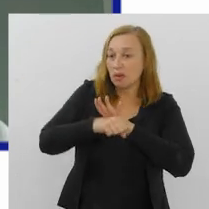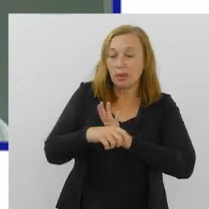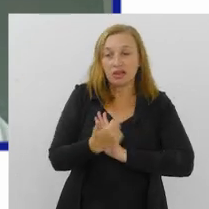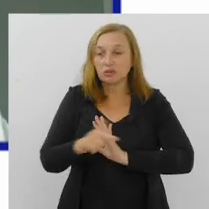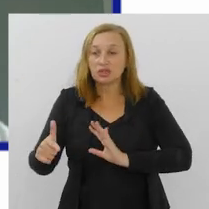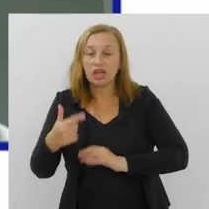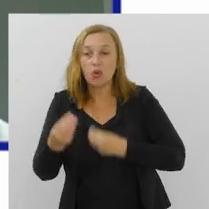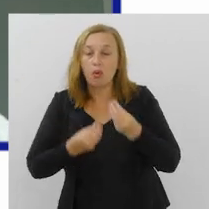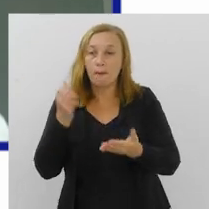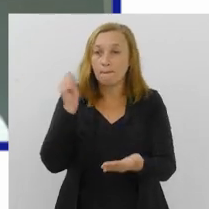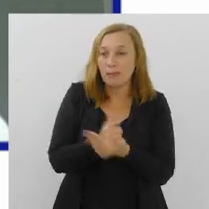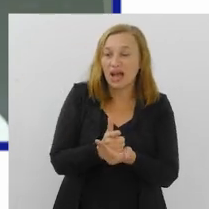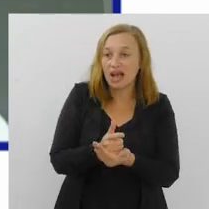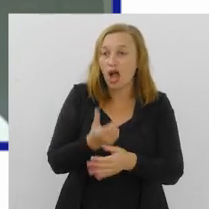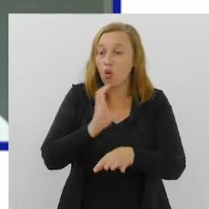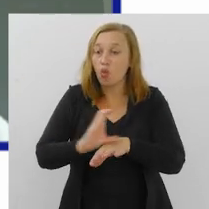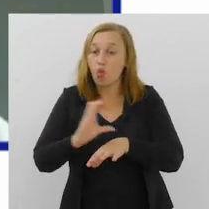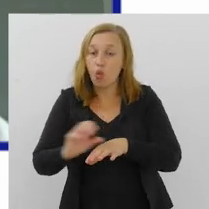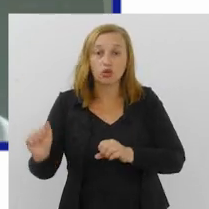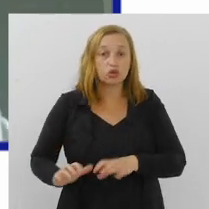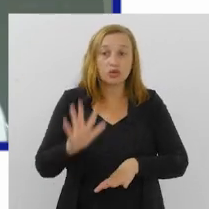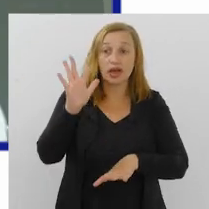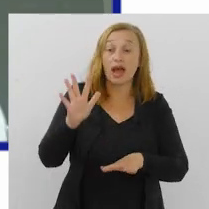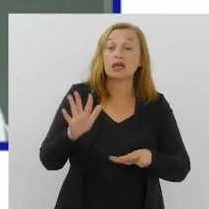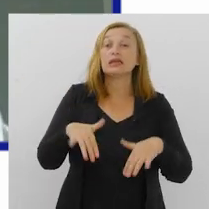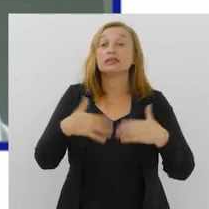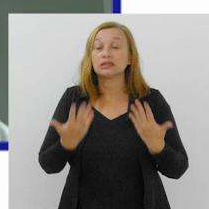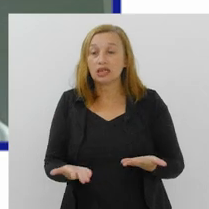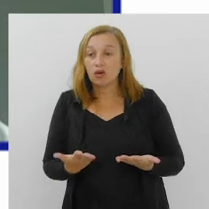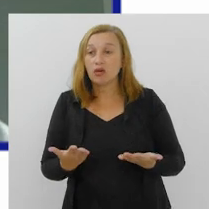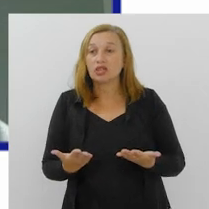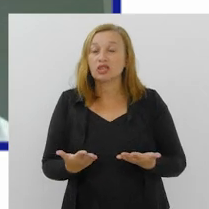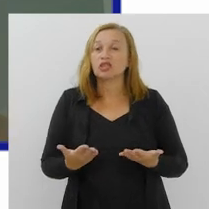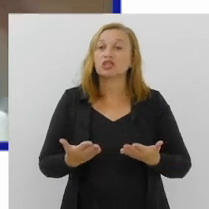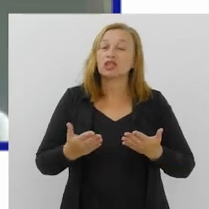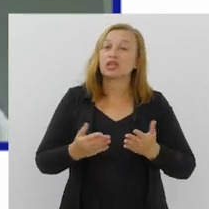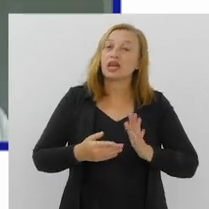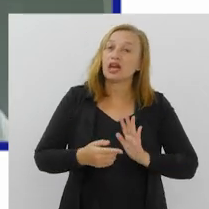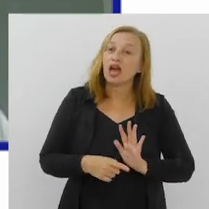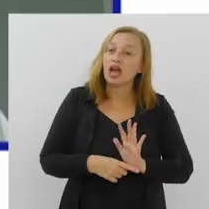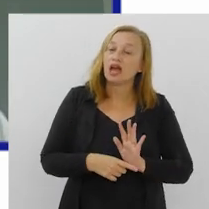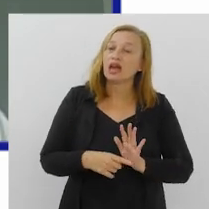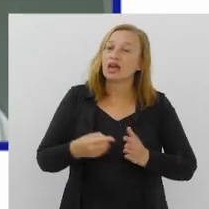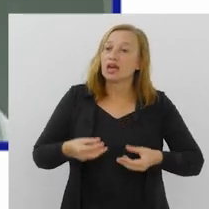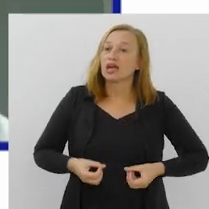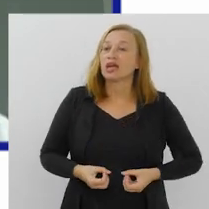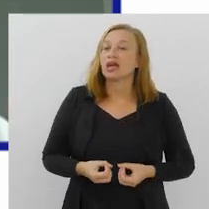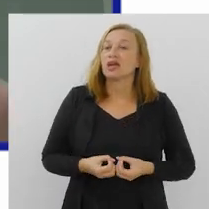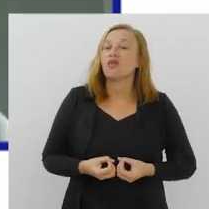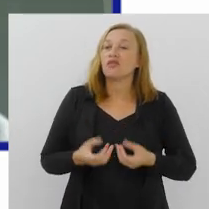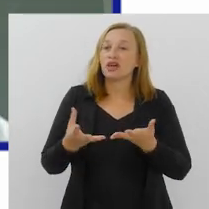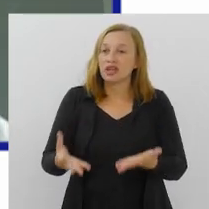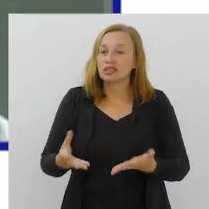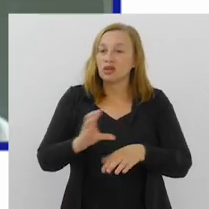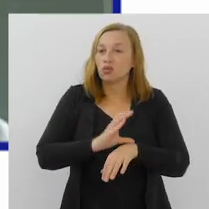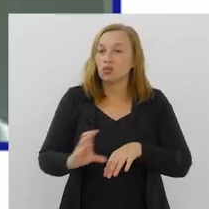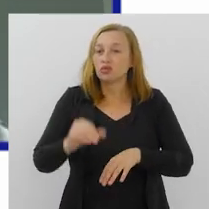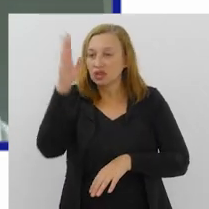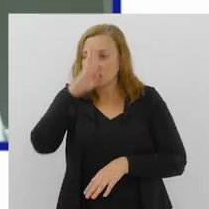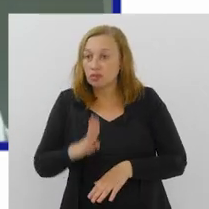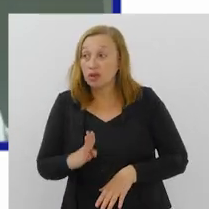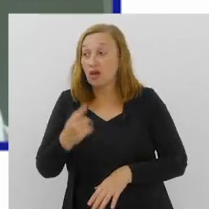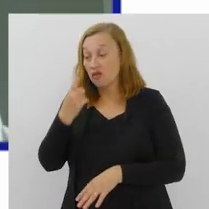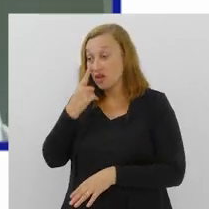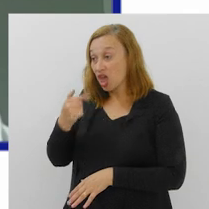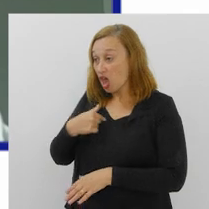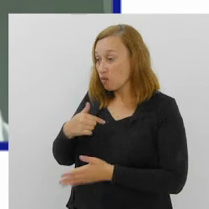cidade ou de pagar um custo muito caro. Então, a gente quer levar isso gratuitamente. Só para você ter uma ideia, na época eu fui